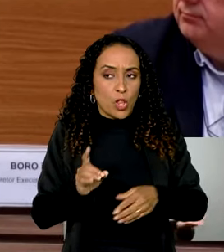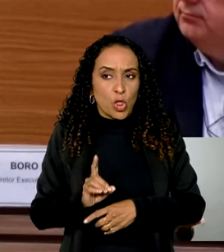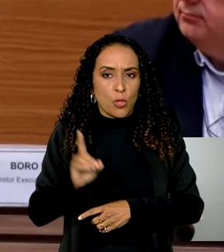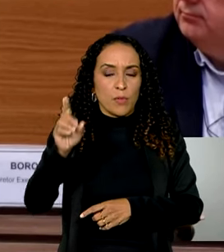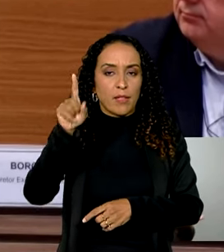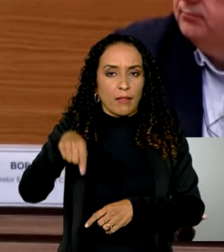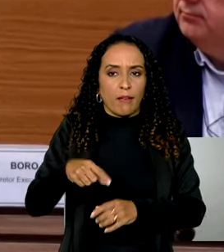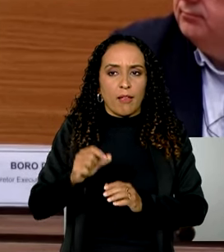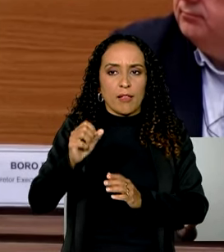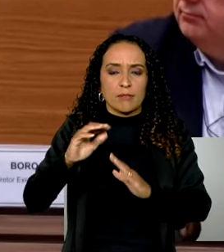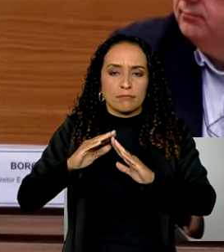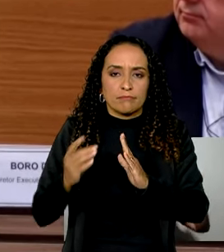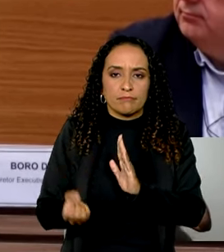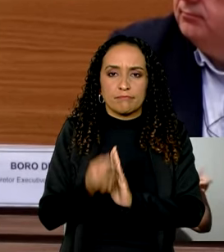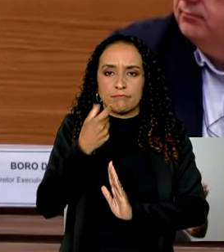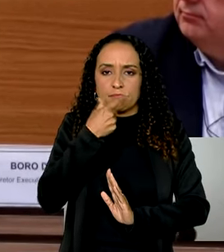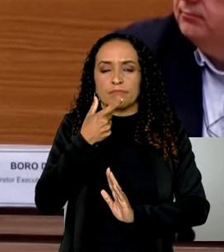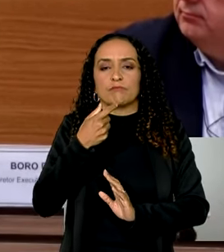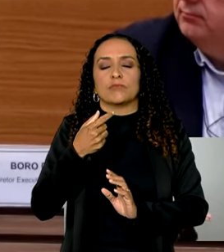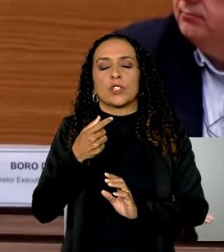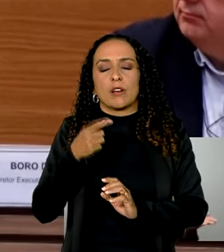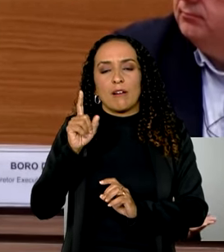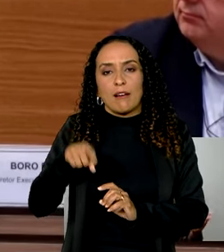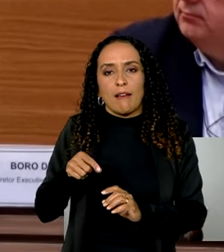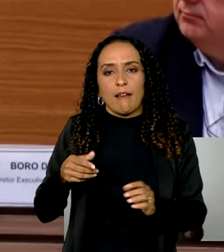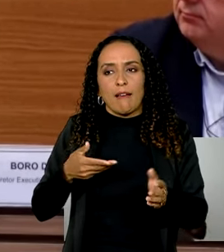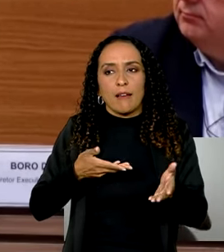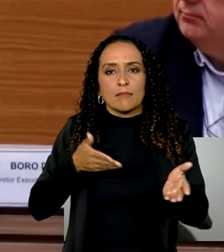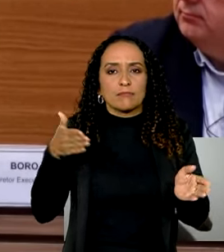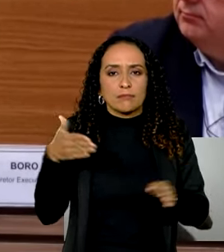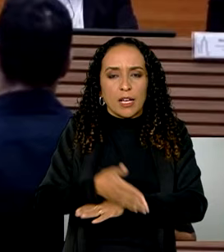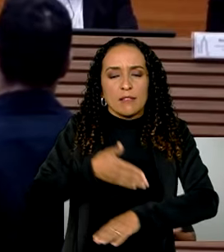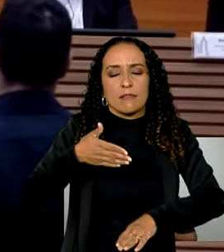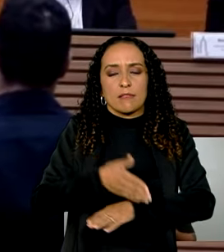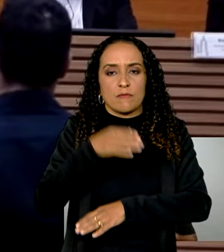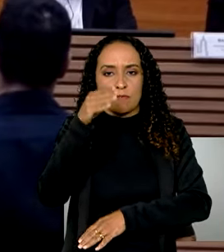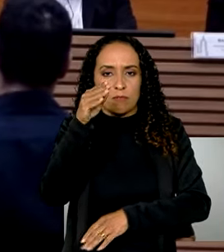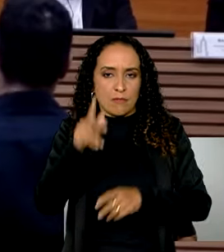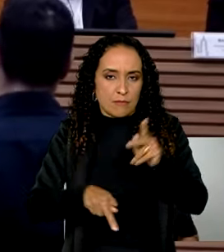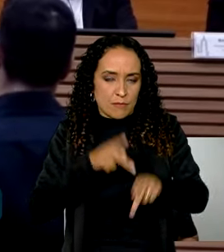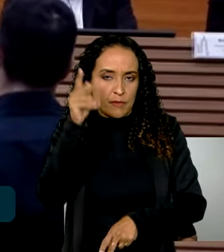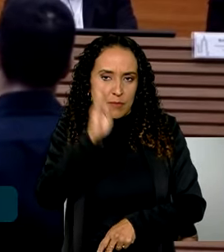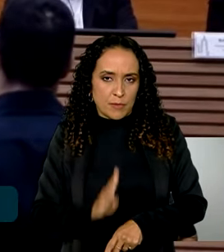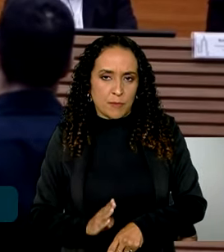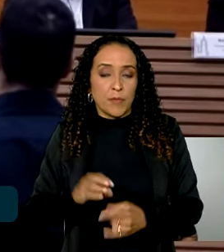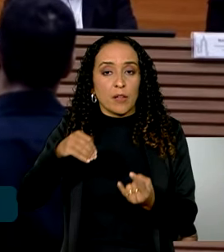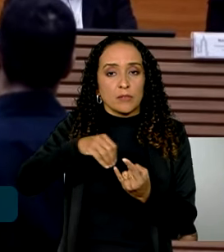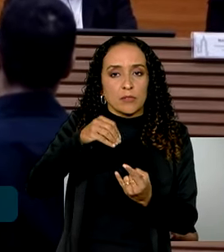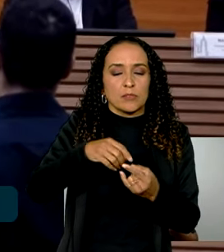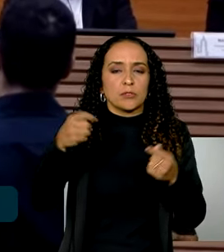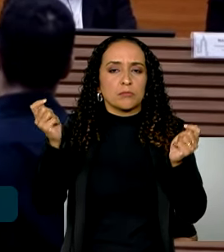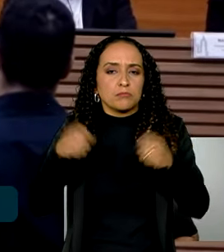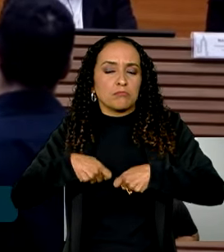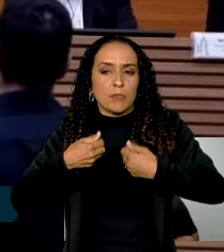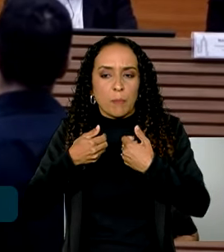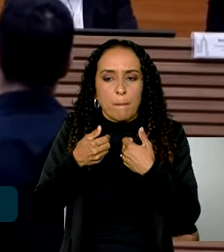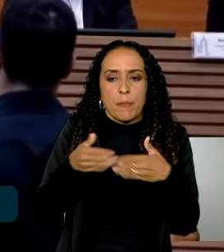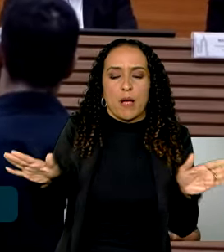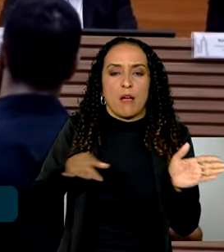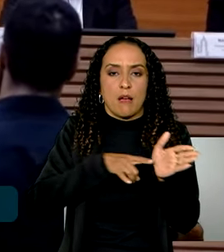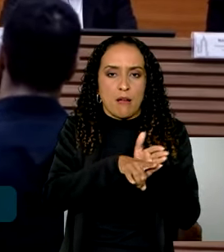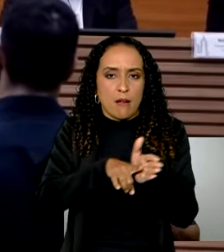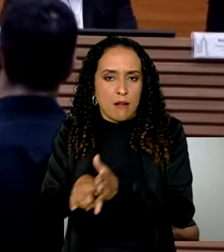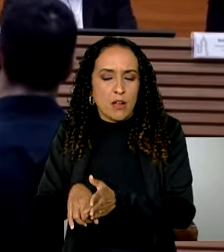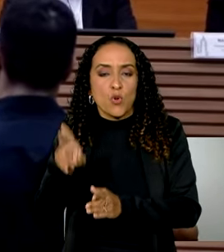farmacêuticas em escala mundial, seja acessível à população brasileira. A Fiocruz pretende ampliar o leque de pesquisas,